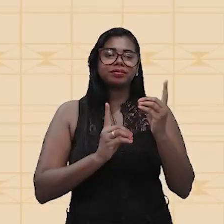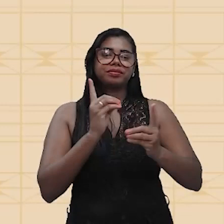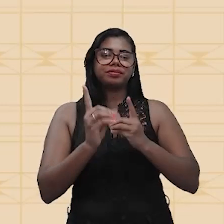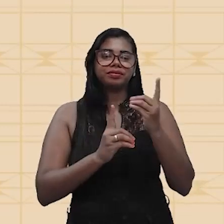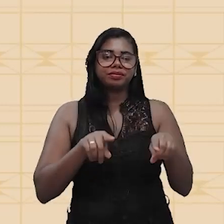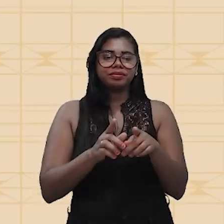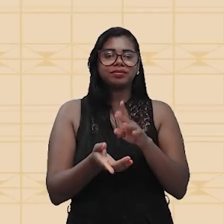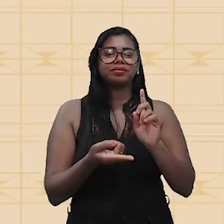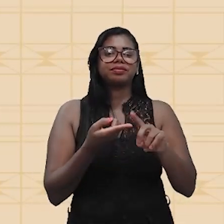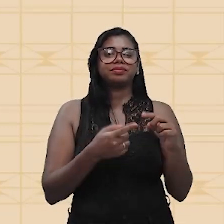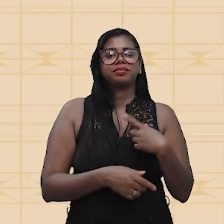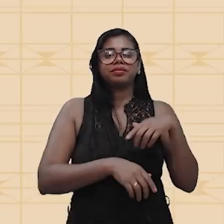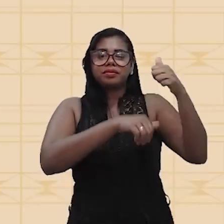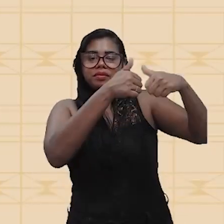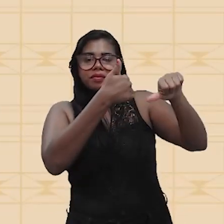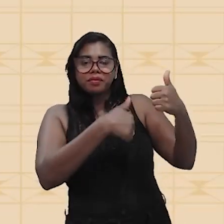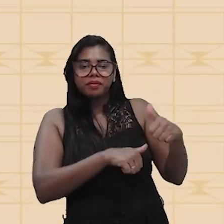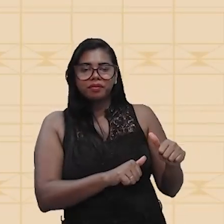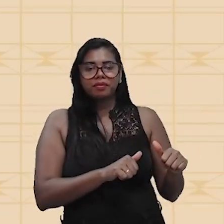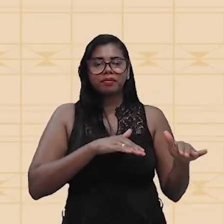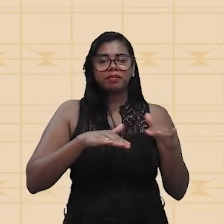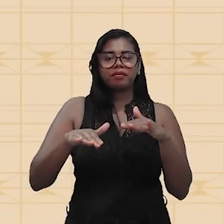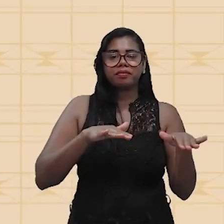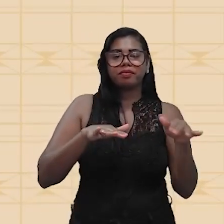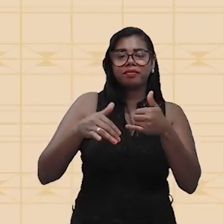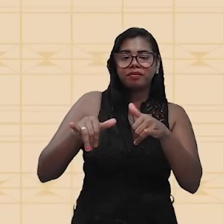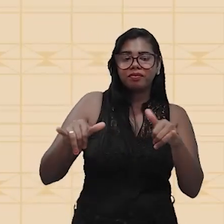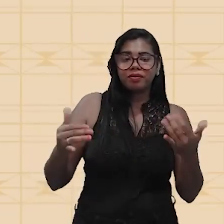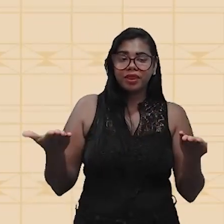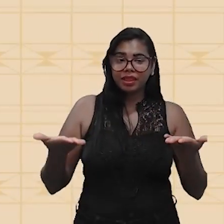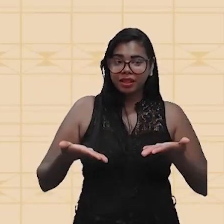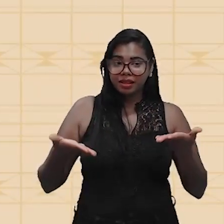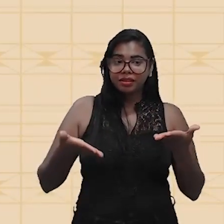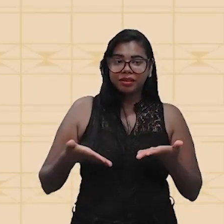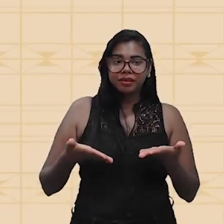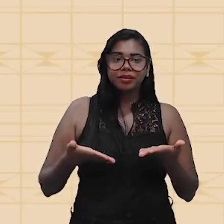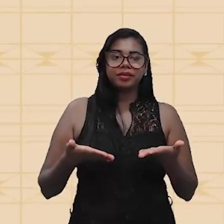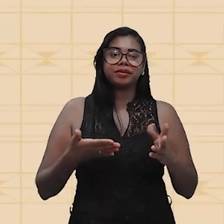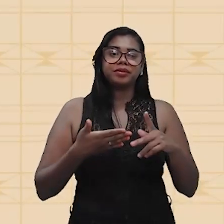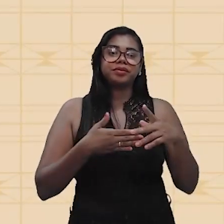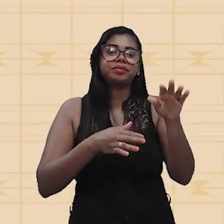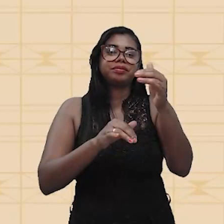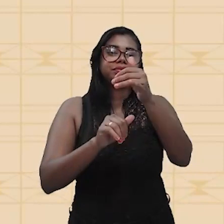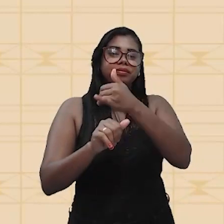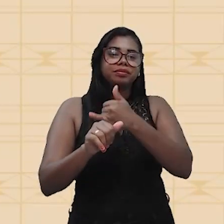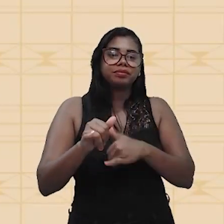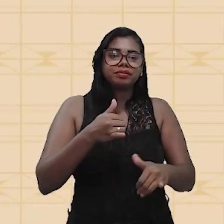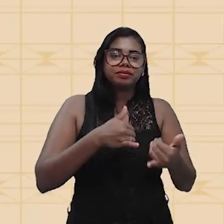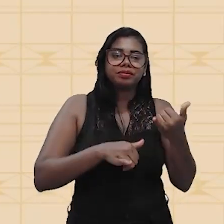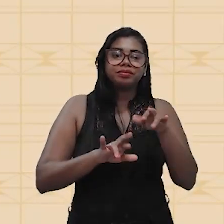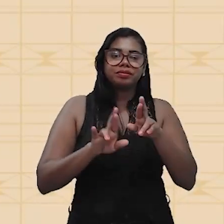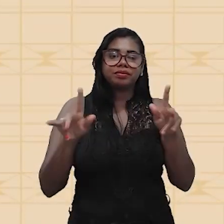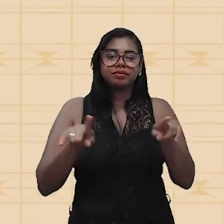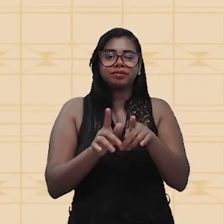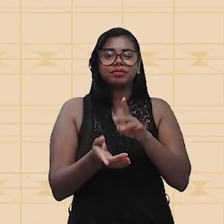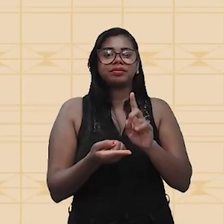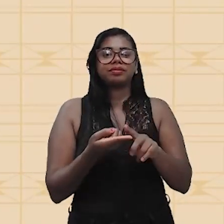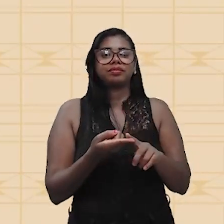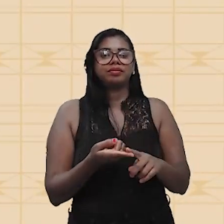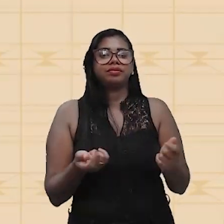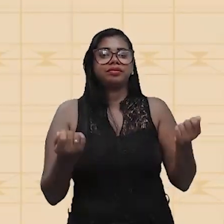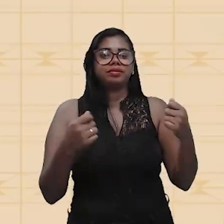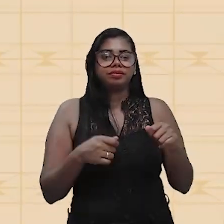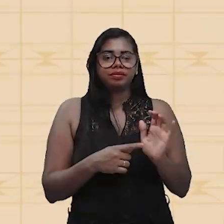quando nós analisamos esse movimento agora desses elétrons decorrente à diferença de potencial, nós